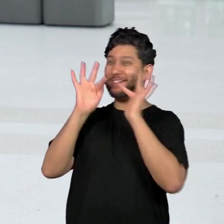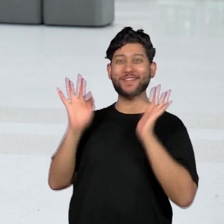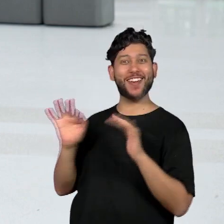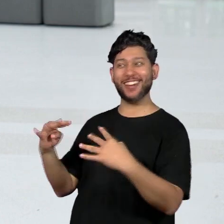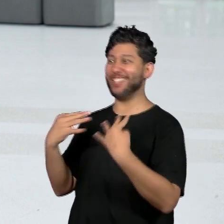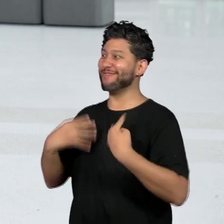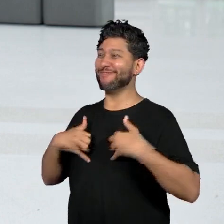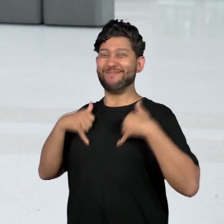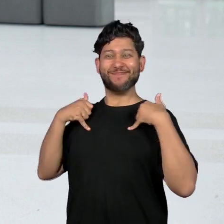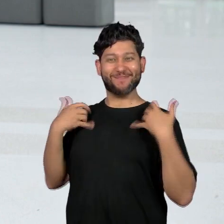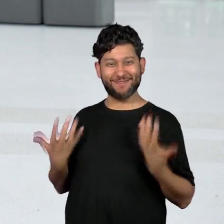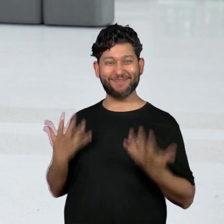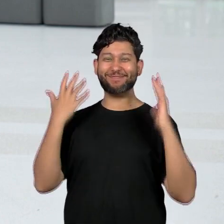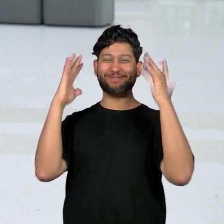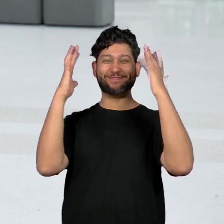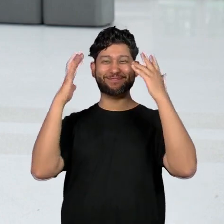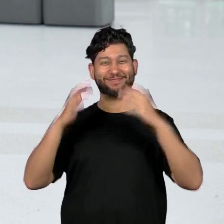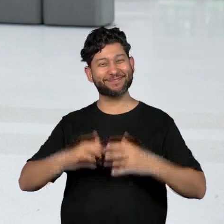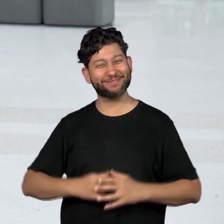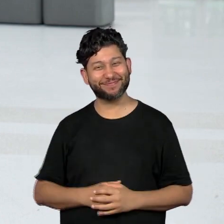demais. Demais.